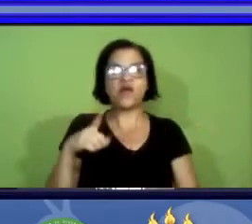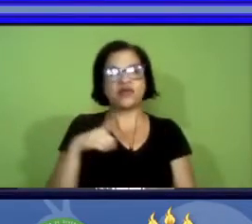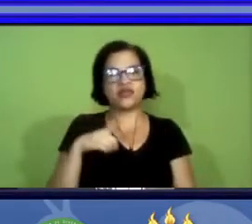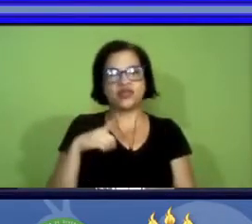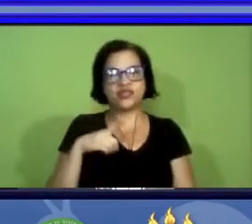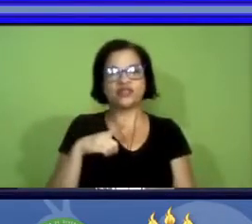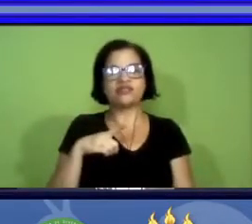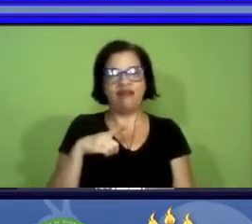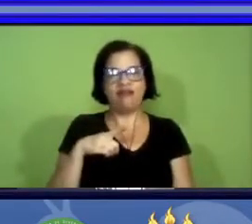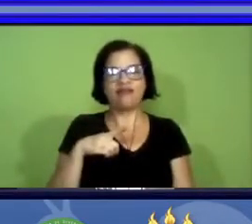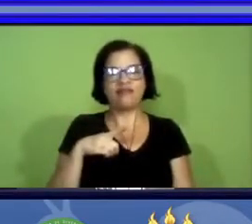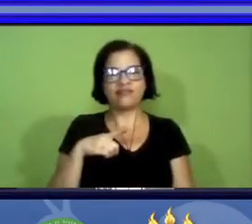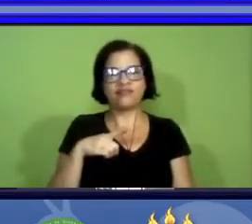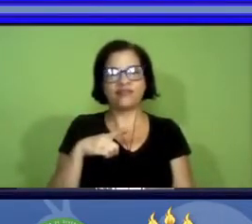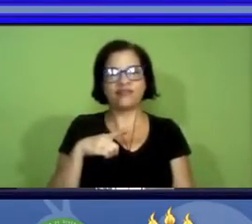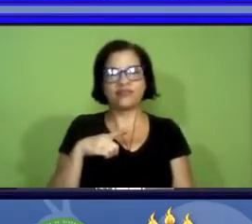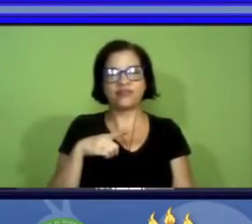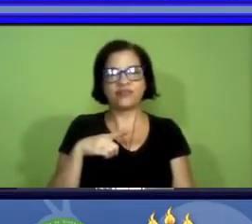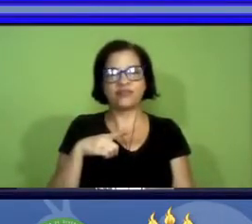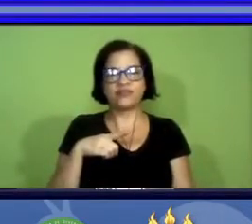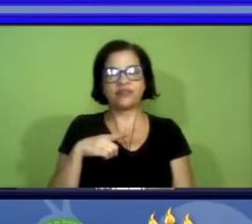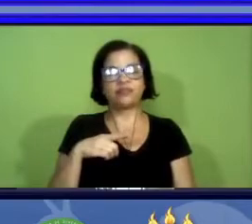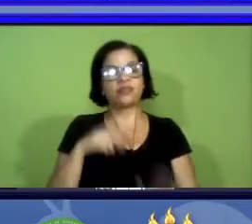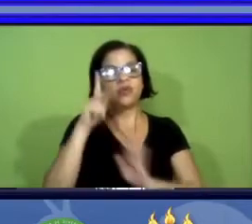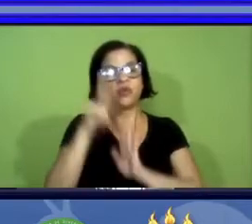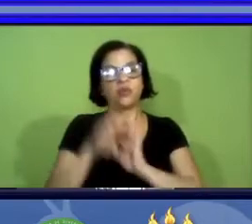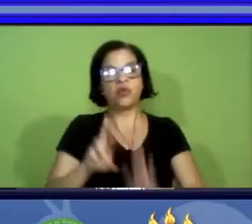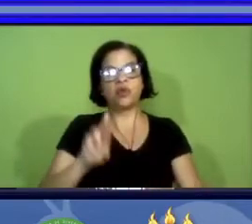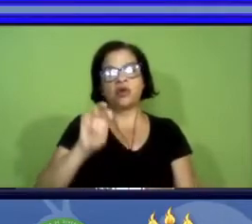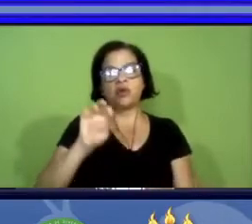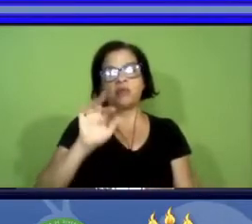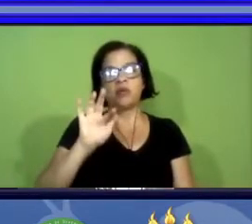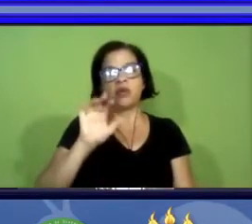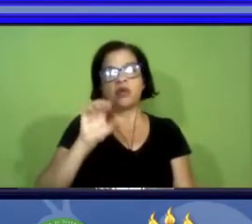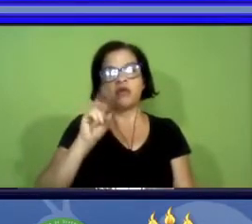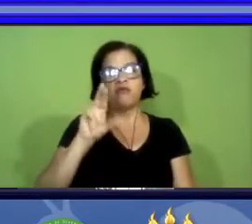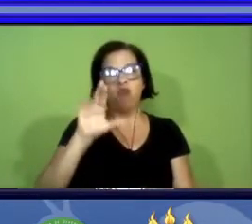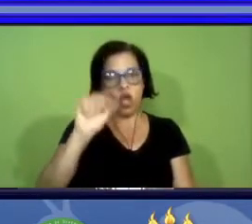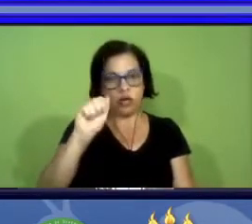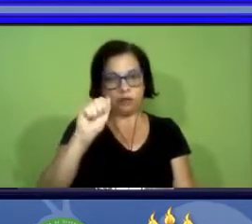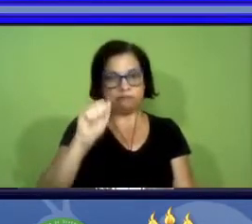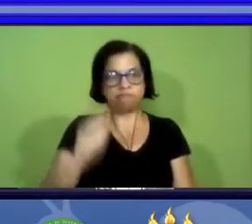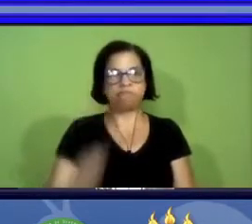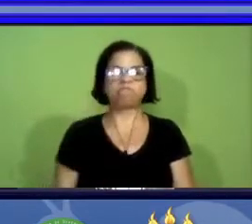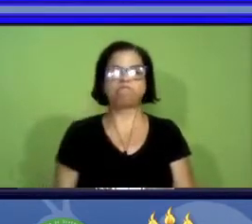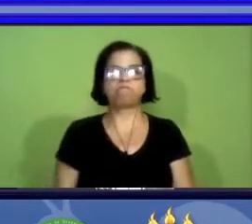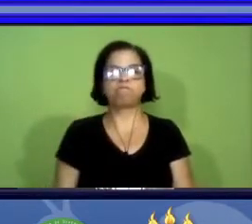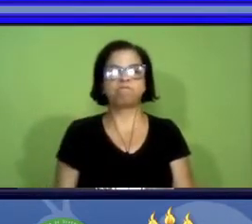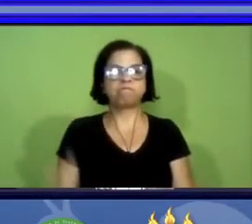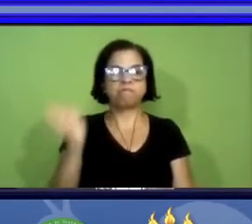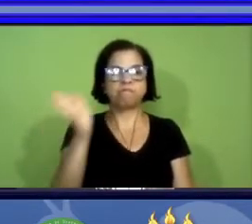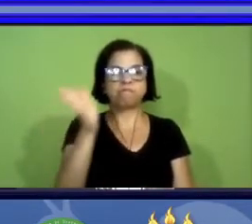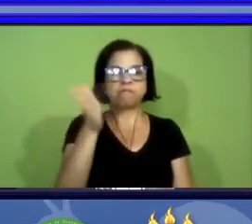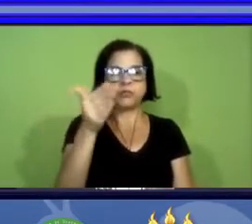persegue o programa reflora o próximo